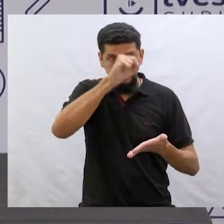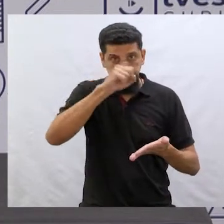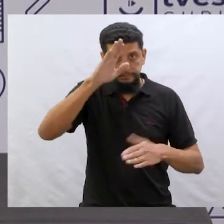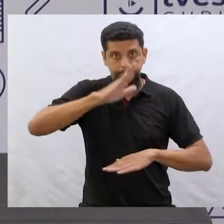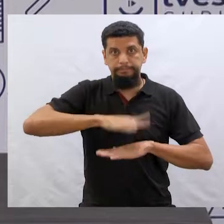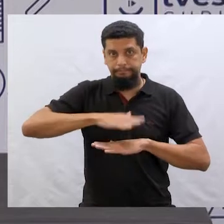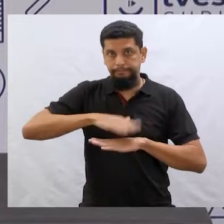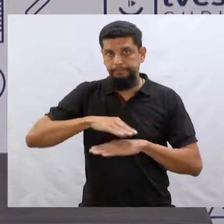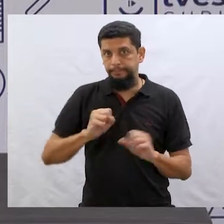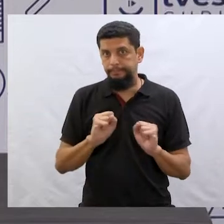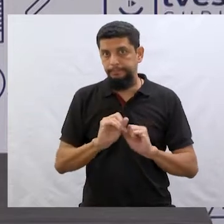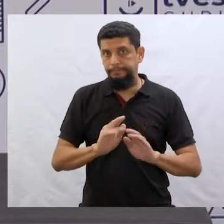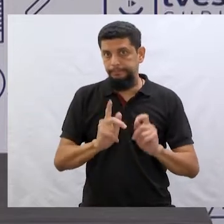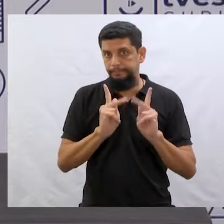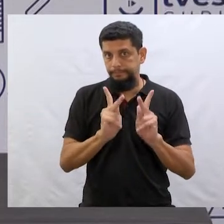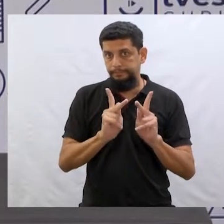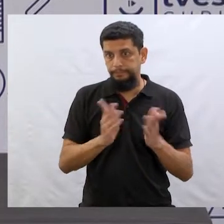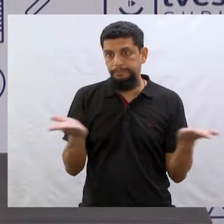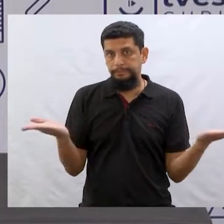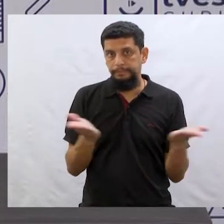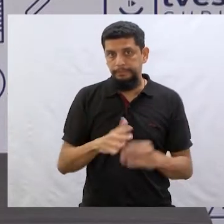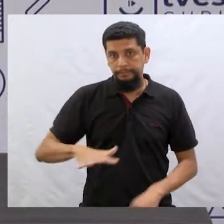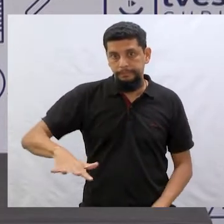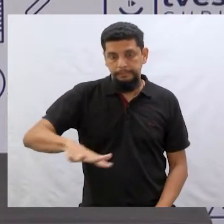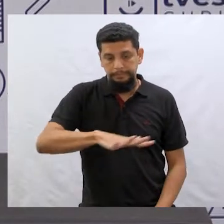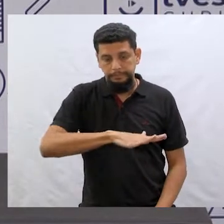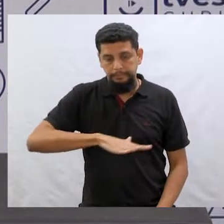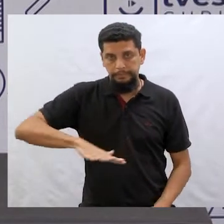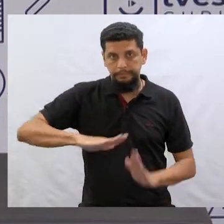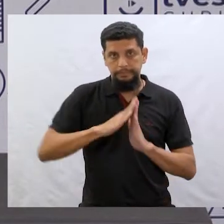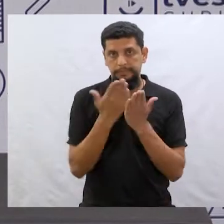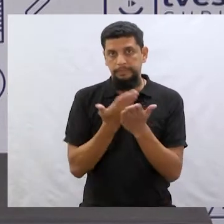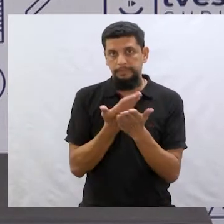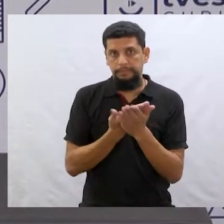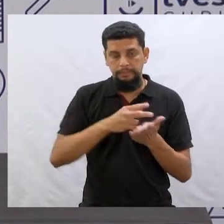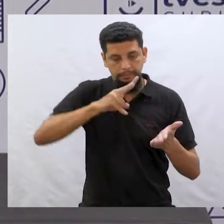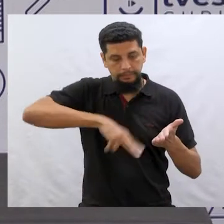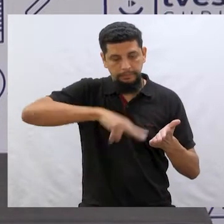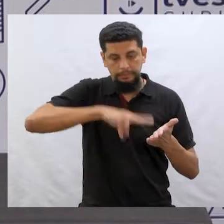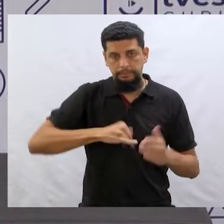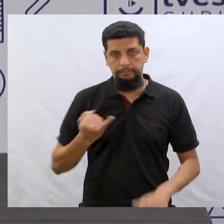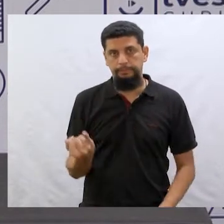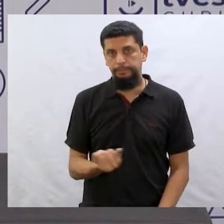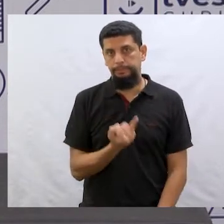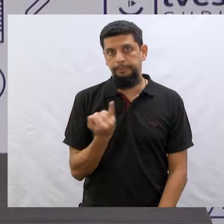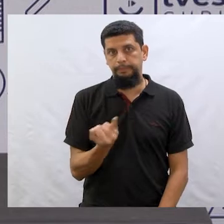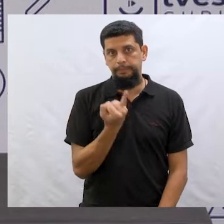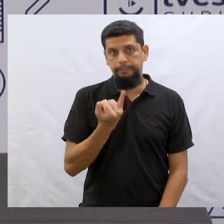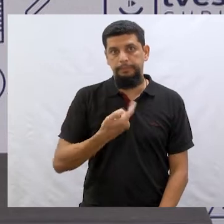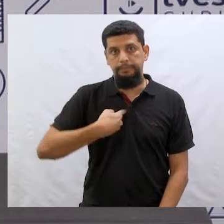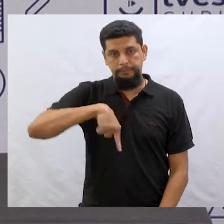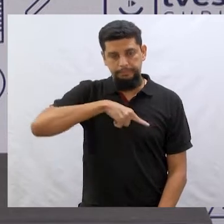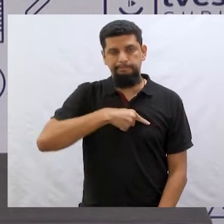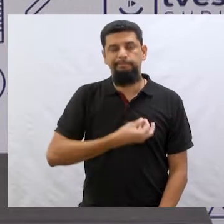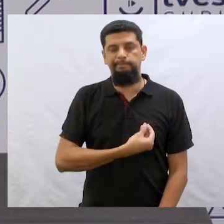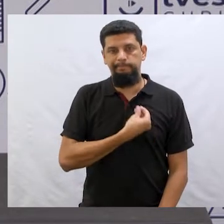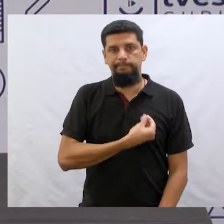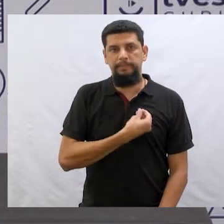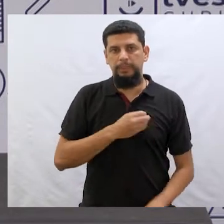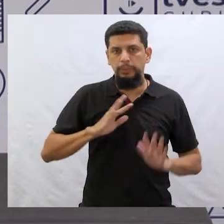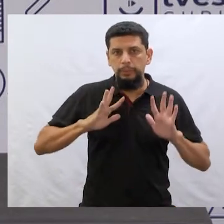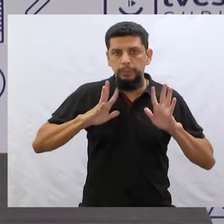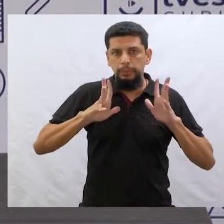pouco mais. Mas fora desse ambiente escolar, a leitura é muito importante na nossa vida,